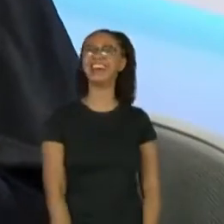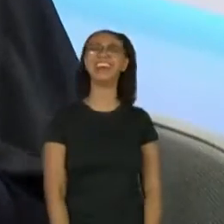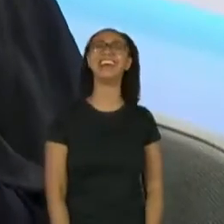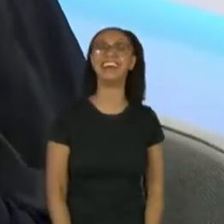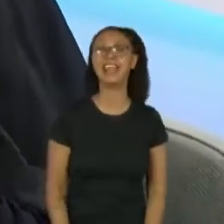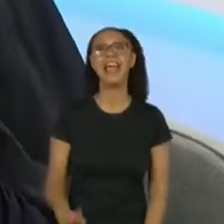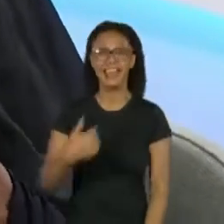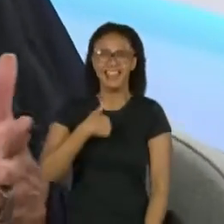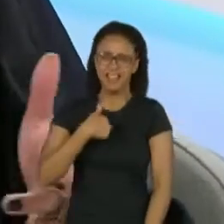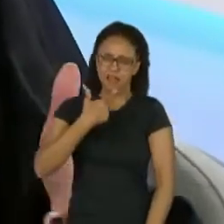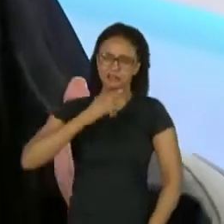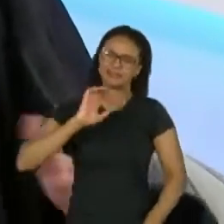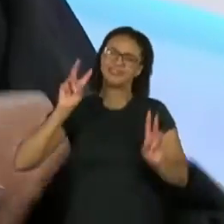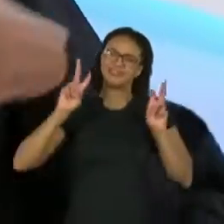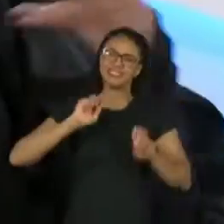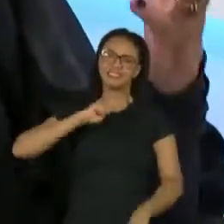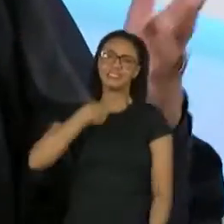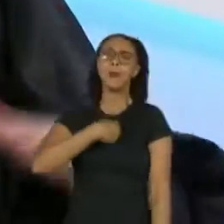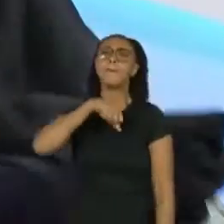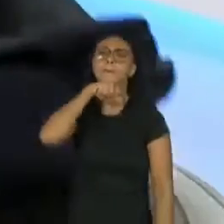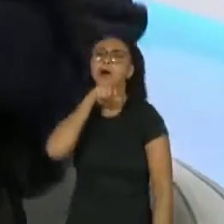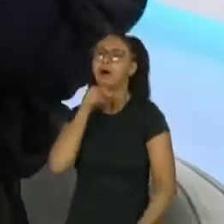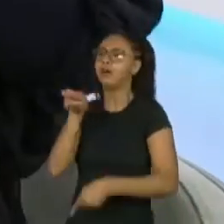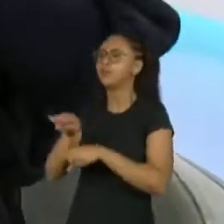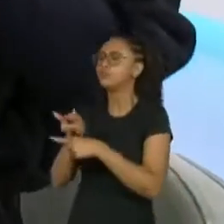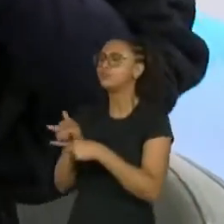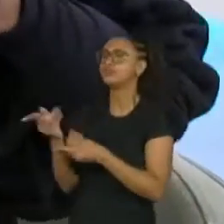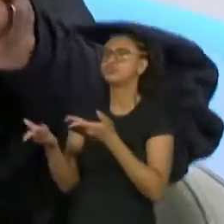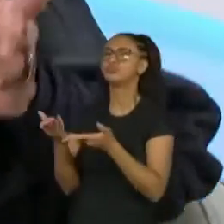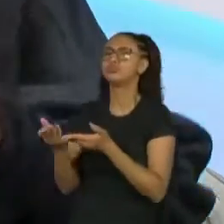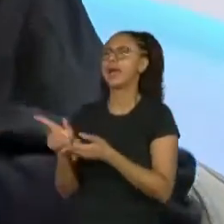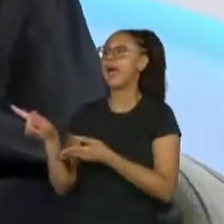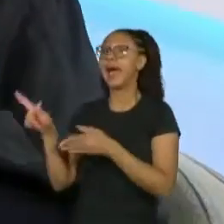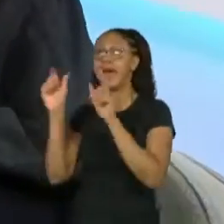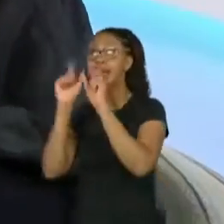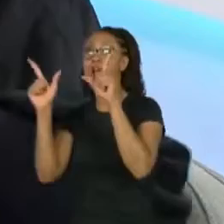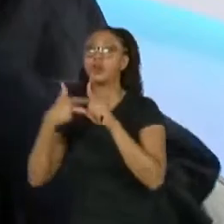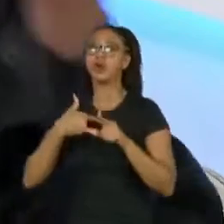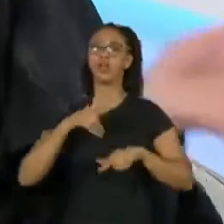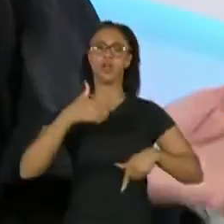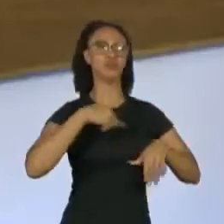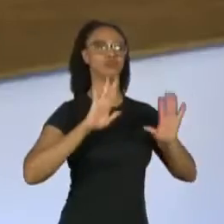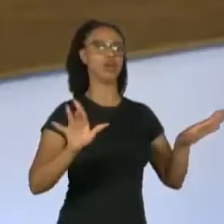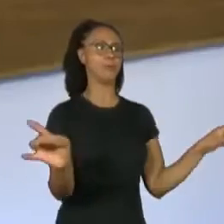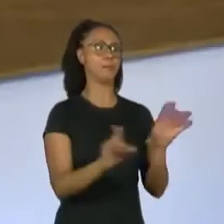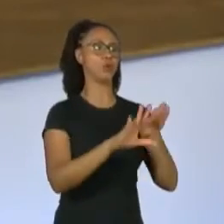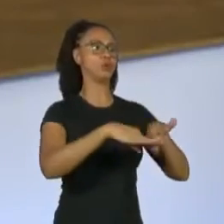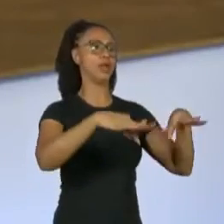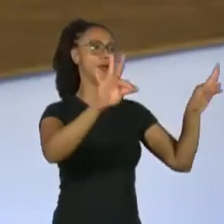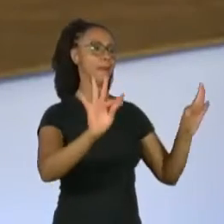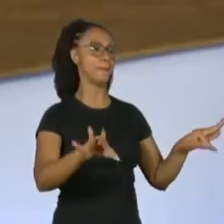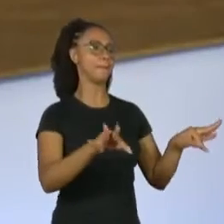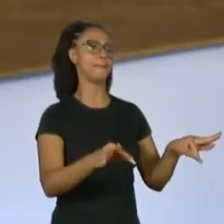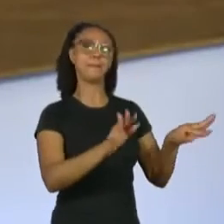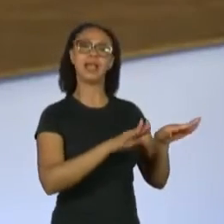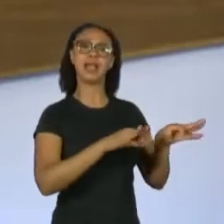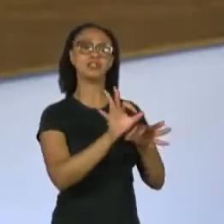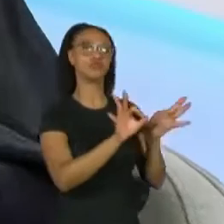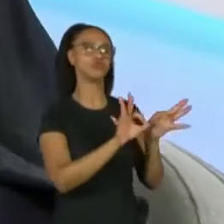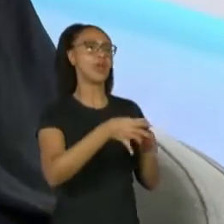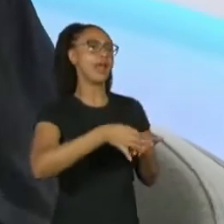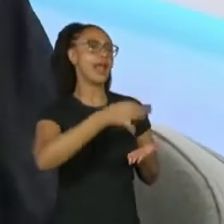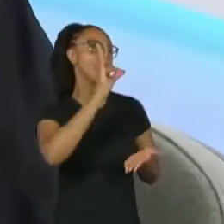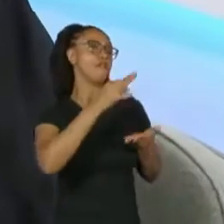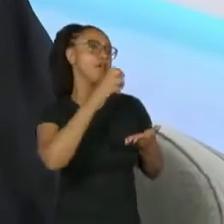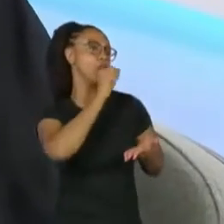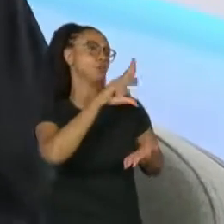Ainda mais que eu sou maizona, ele acordou, eu já tinha posto a mesa do café pra ele, tinha feito, sabe aquela coisa, suco de laranja, não sei o